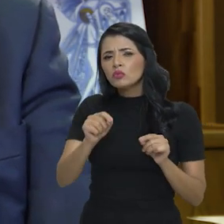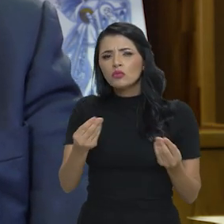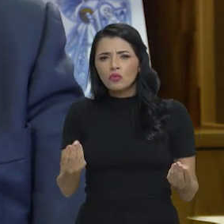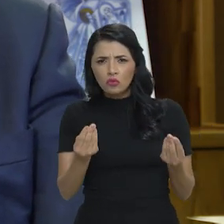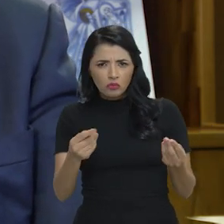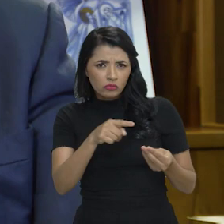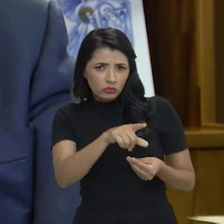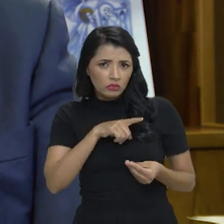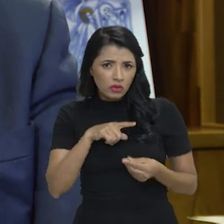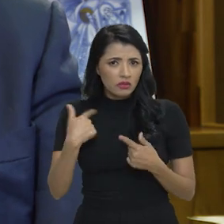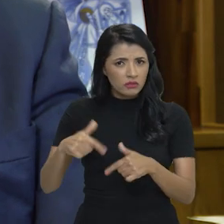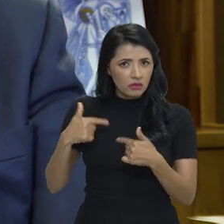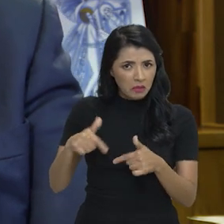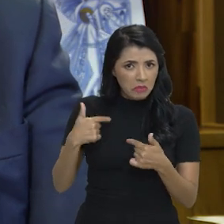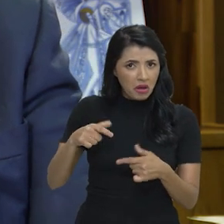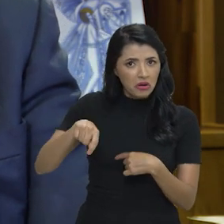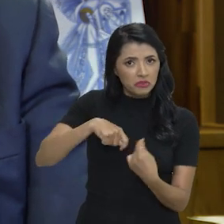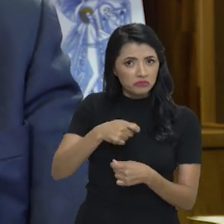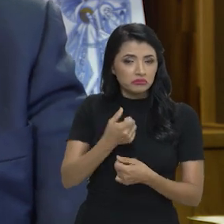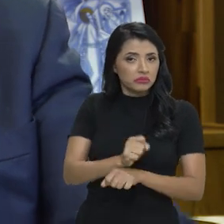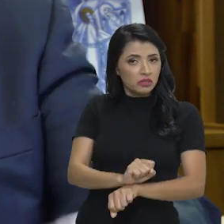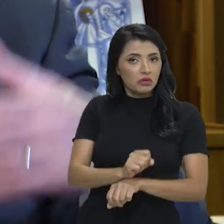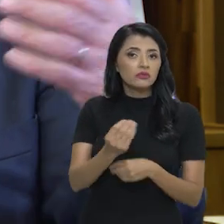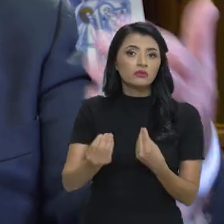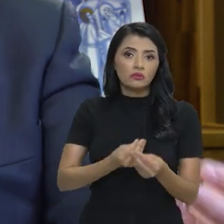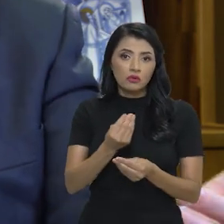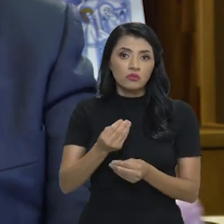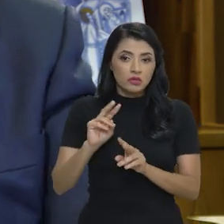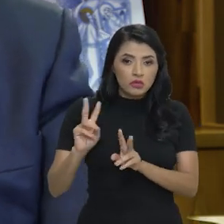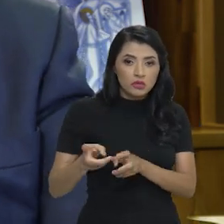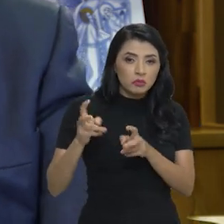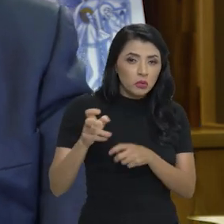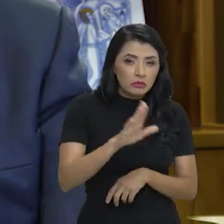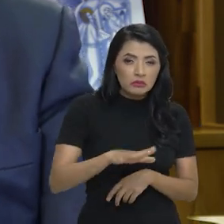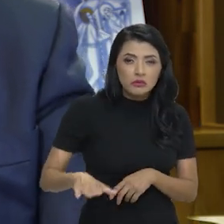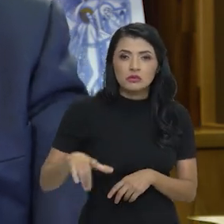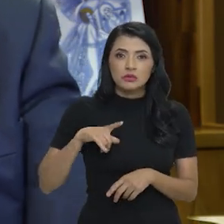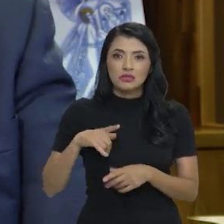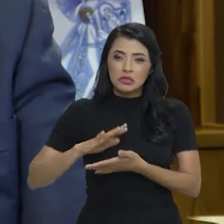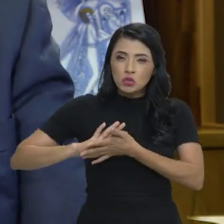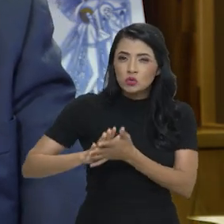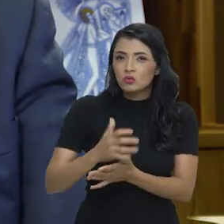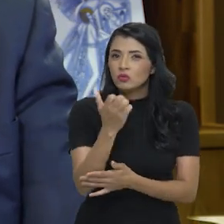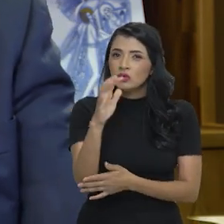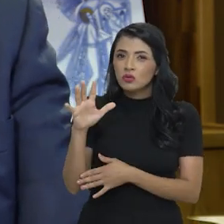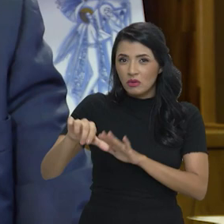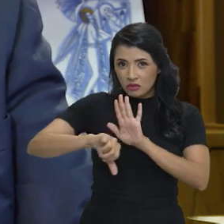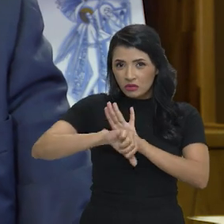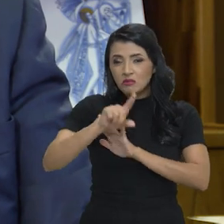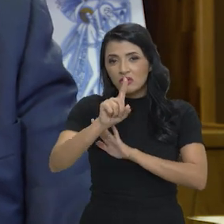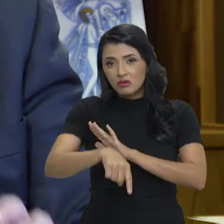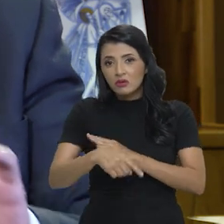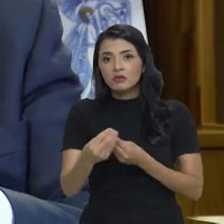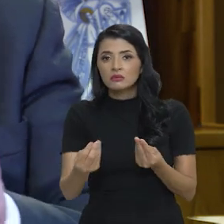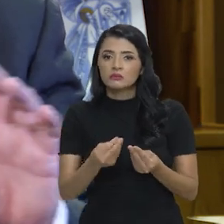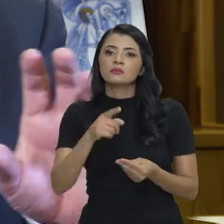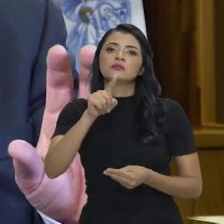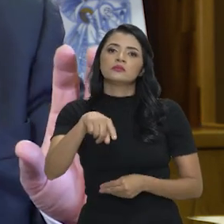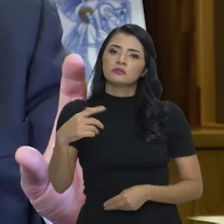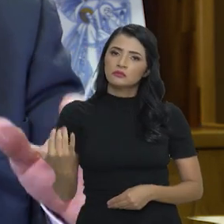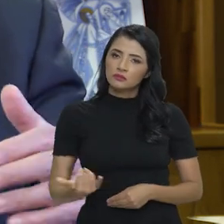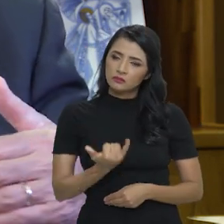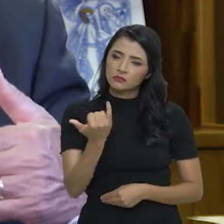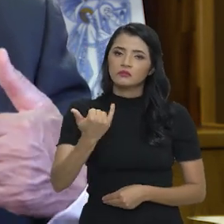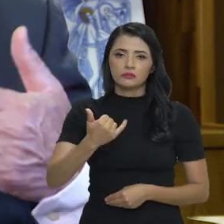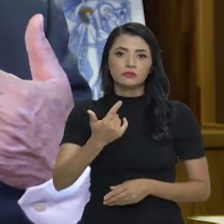resultado de trabalho análogo à escravidão, de exploração do mundo de obra infantil, de agressão ao meio ambiente, crime ambiental. Então, tudo